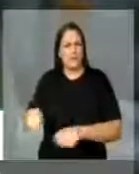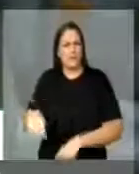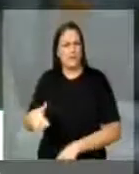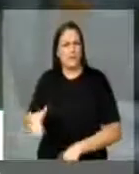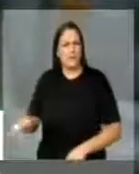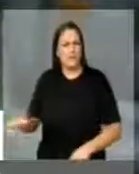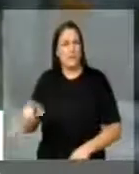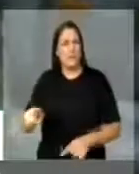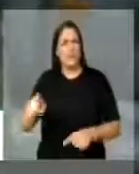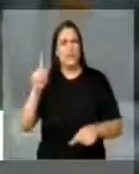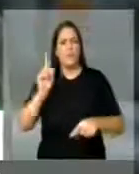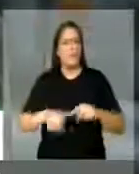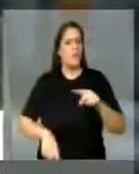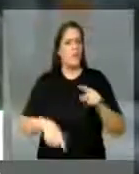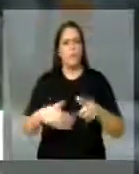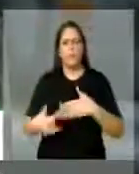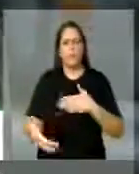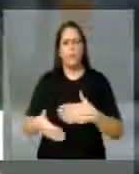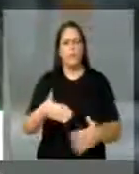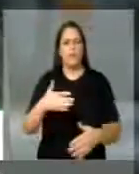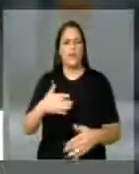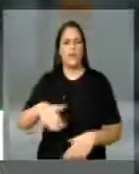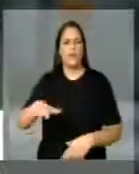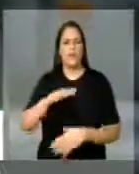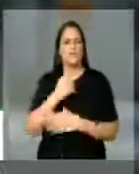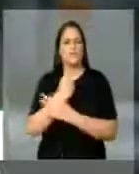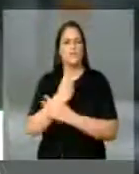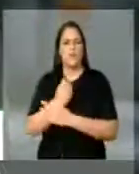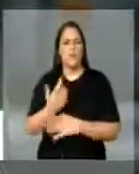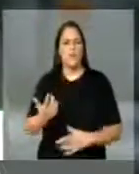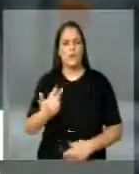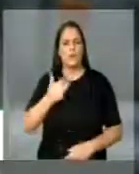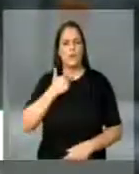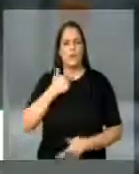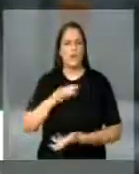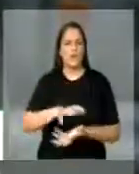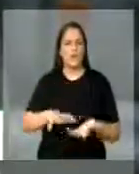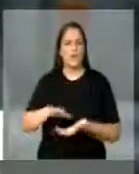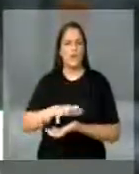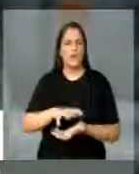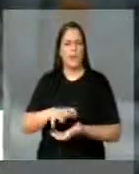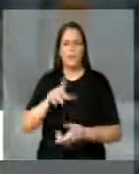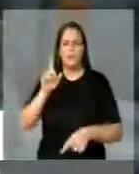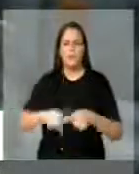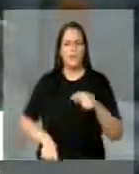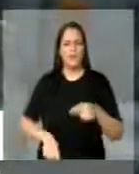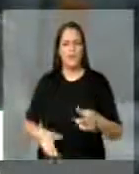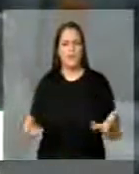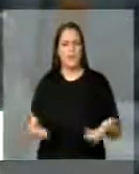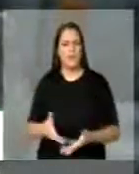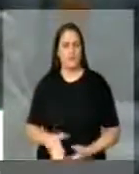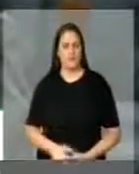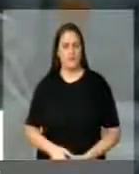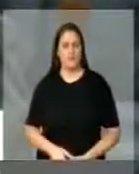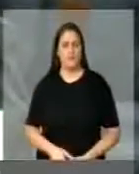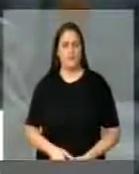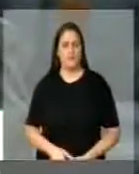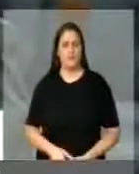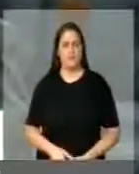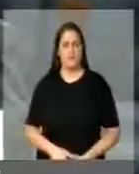Proibiu qualquer categoria de segurança pública de fazer greve. O processo era para ser julgado